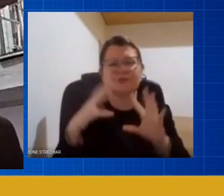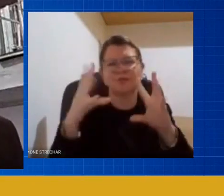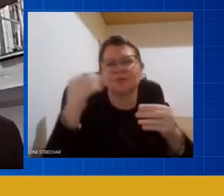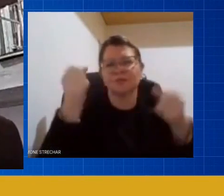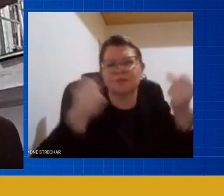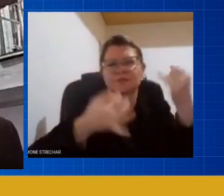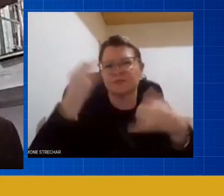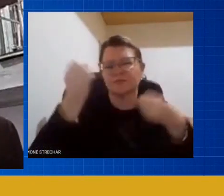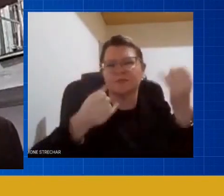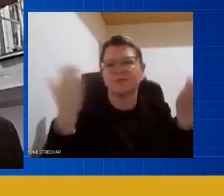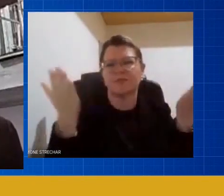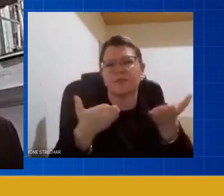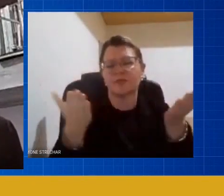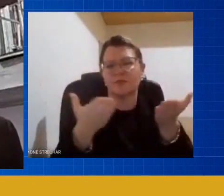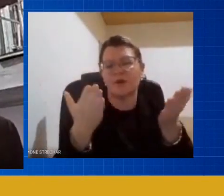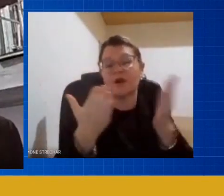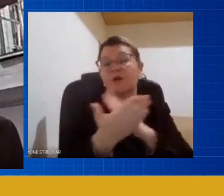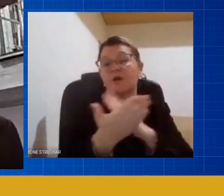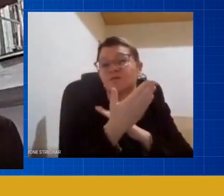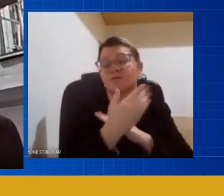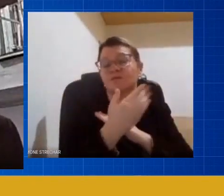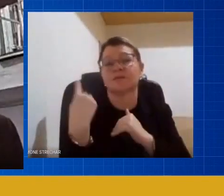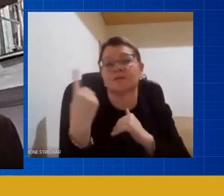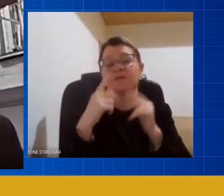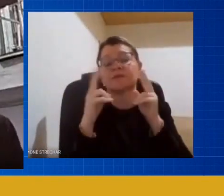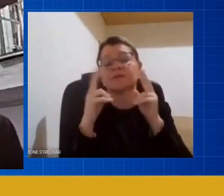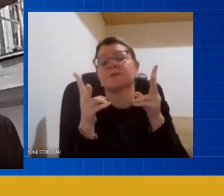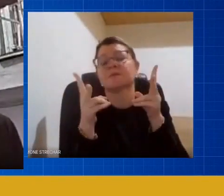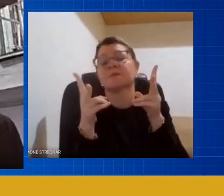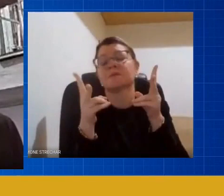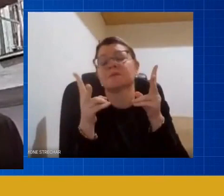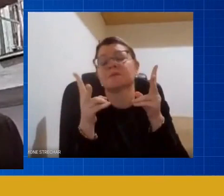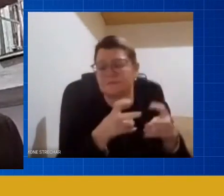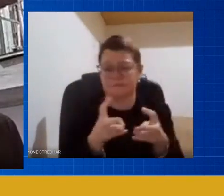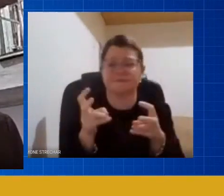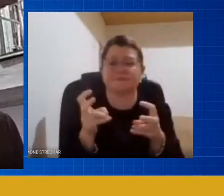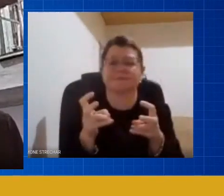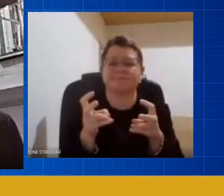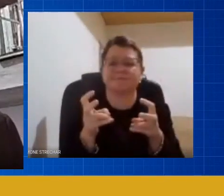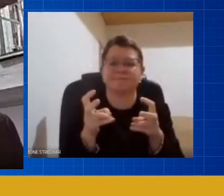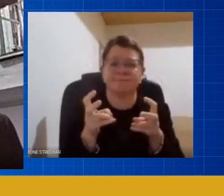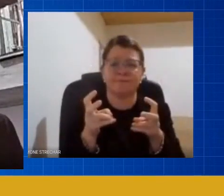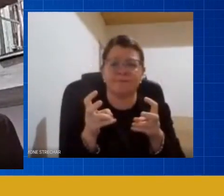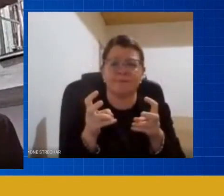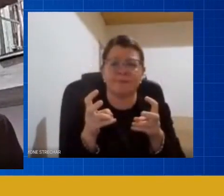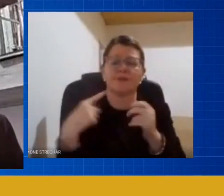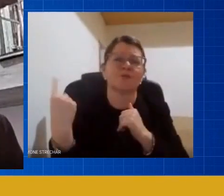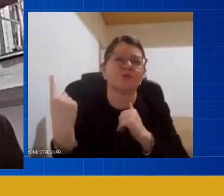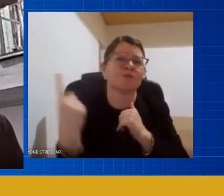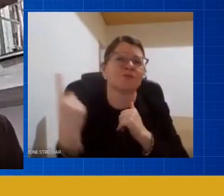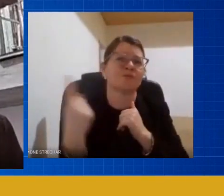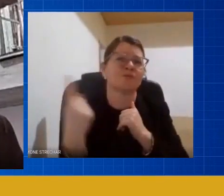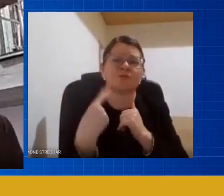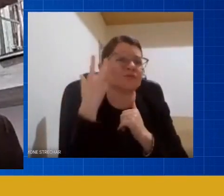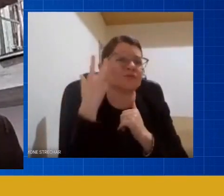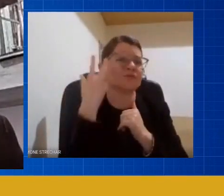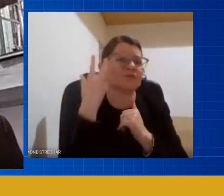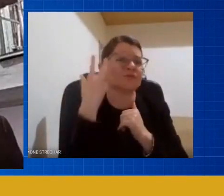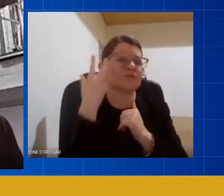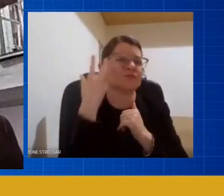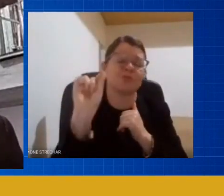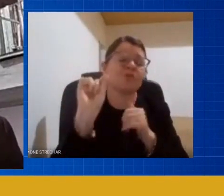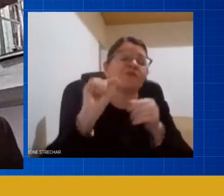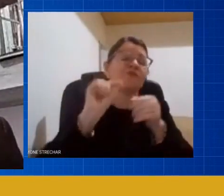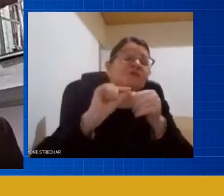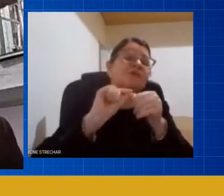vão contribuir com o nosso olhar nesse processo lembrando que nós não temos certeza do que vai acontecer agora